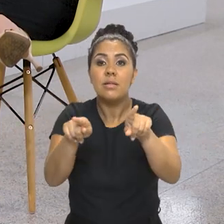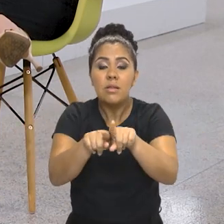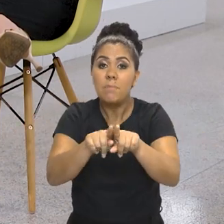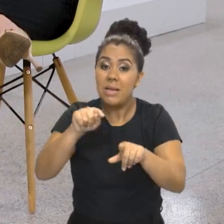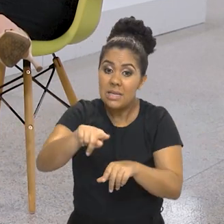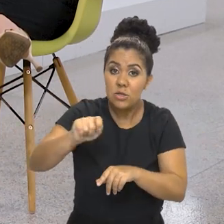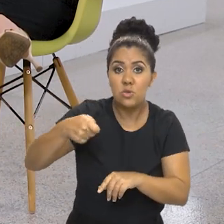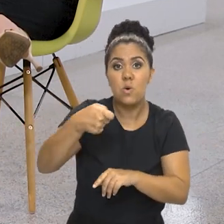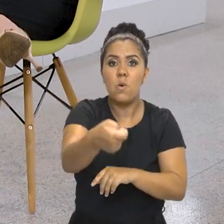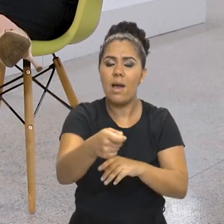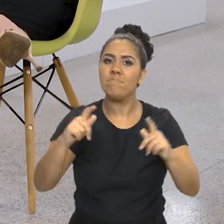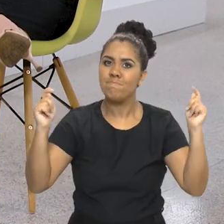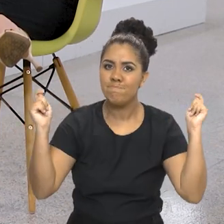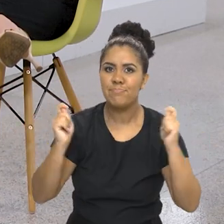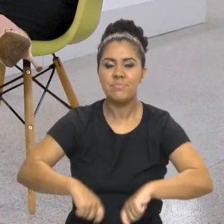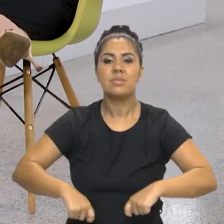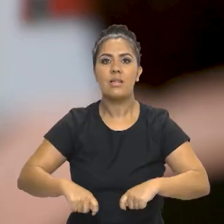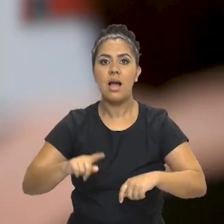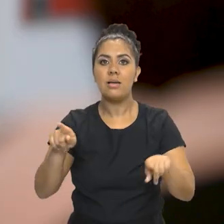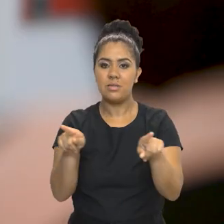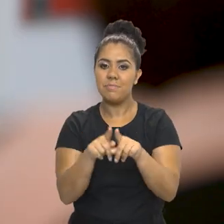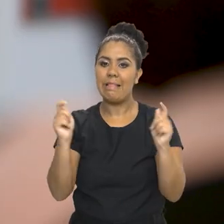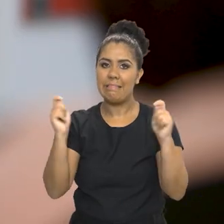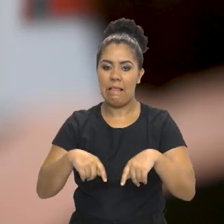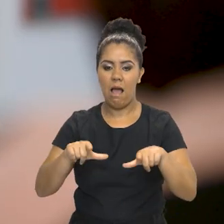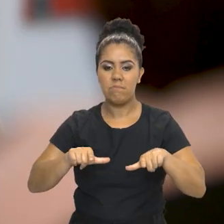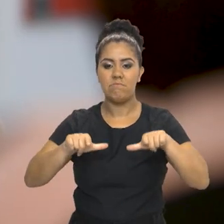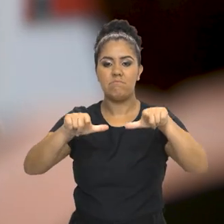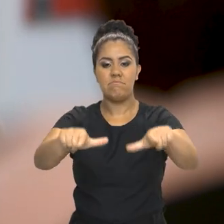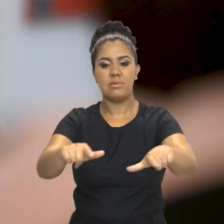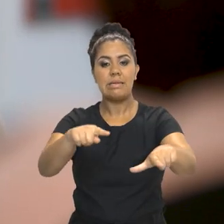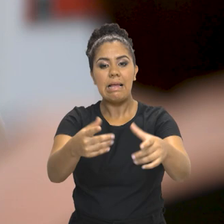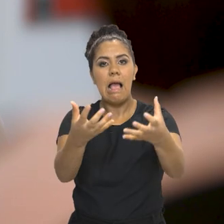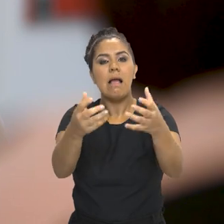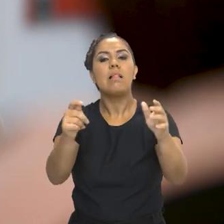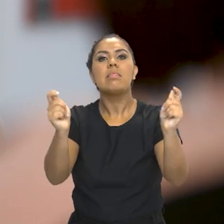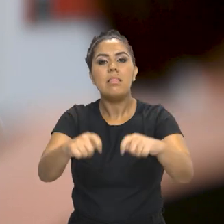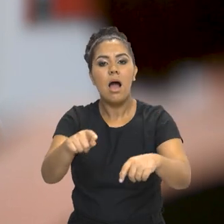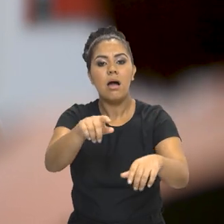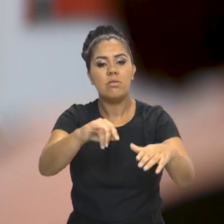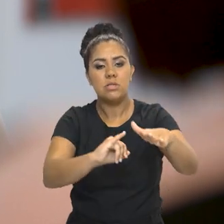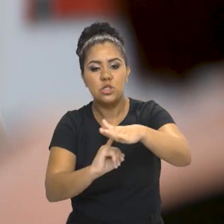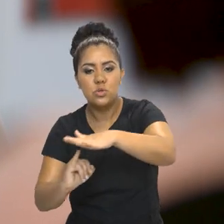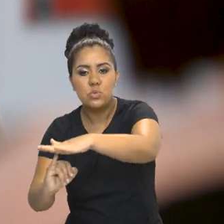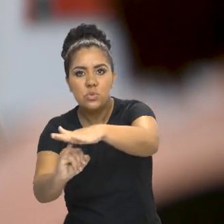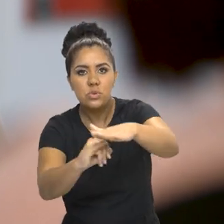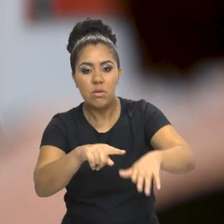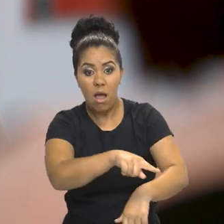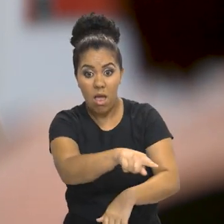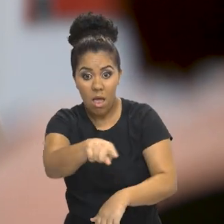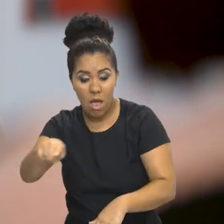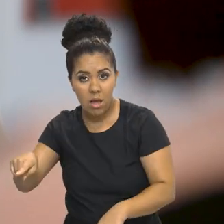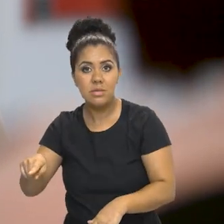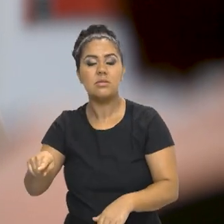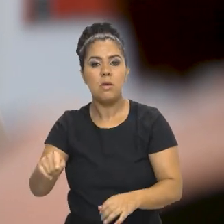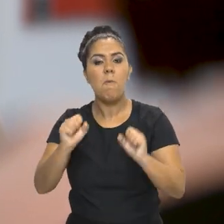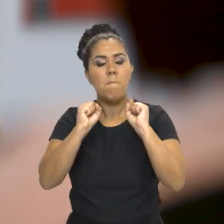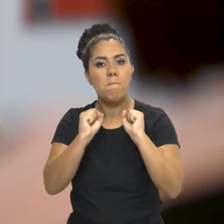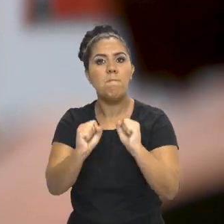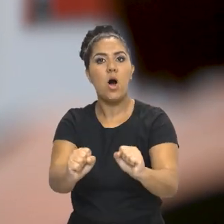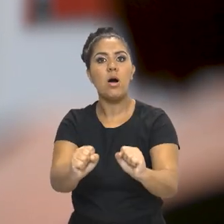tudo isso passa a ser possibilitado com essa certificação que permite que esses coletivos e essas instituições